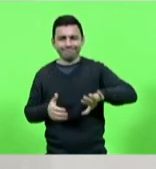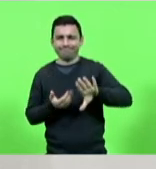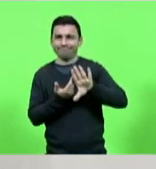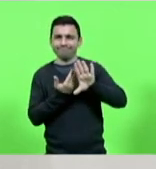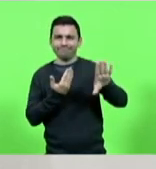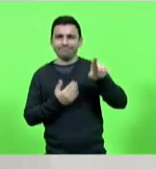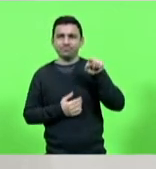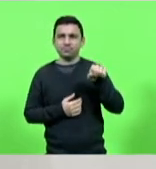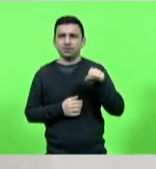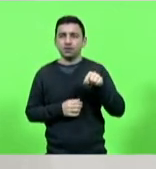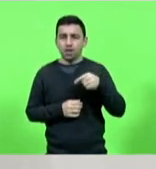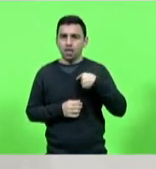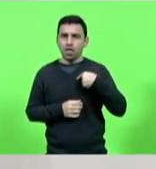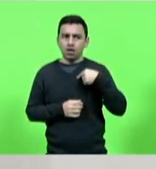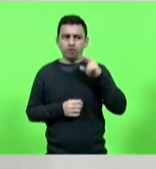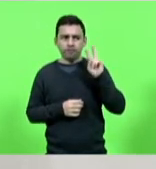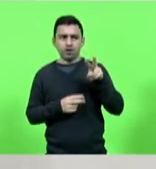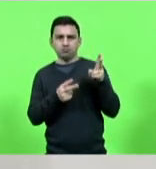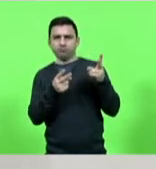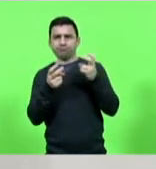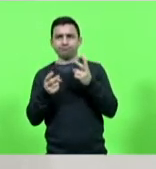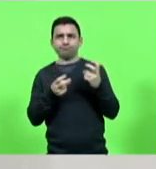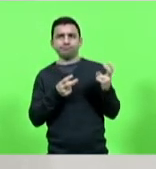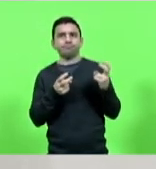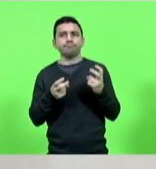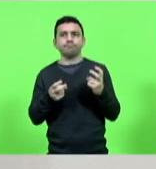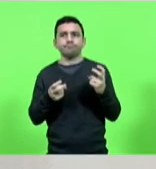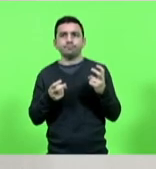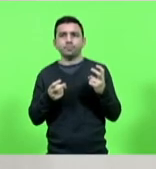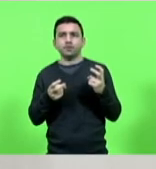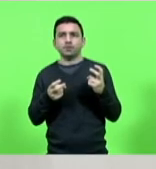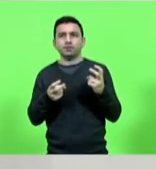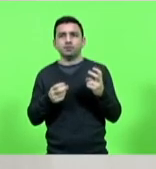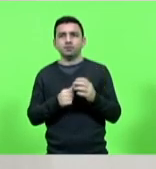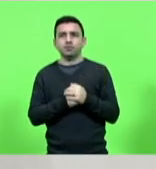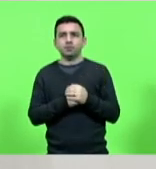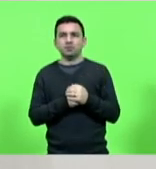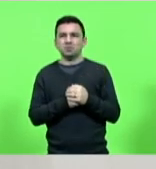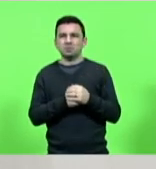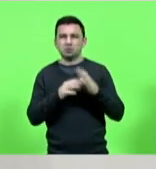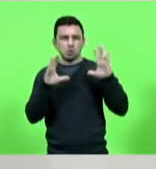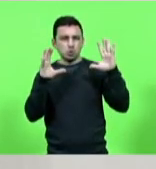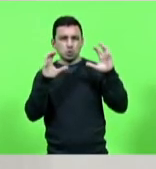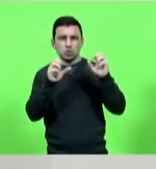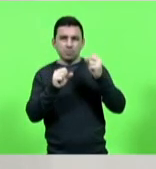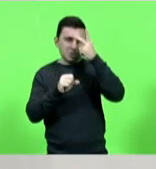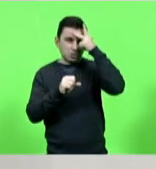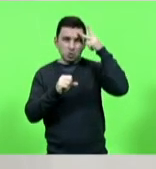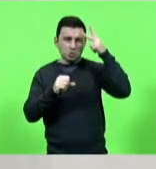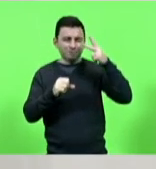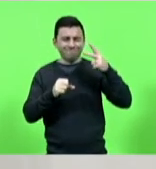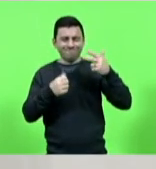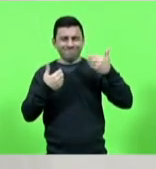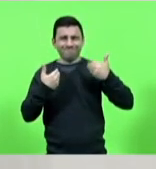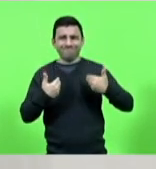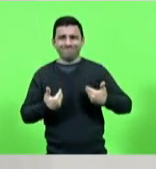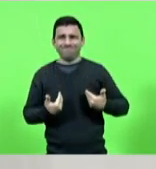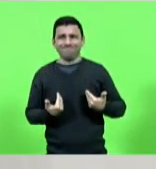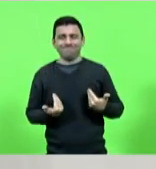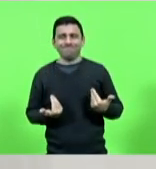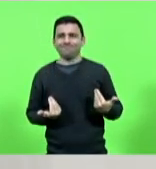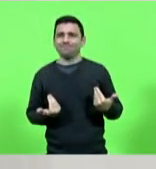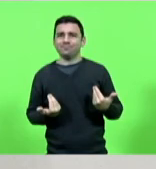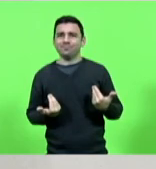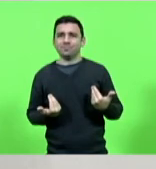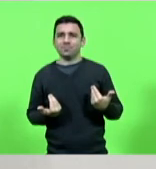mais eu vejo esse lado, deputado, mais eu vejo o lado obscuro do ser humano, mais eu tenho certeza